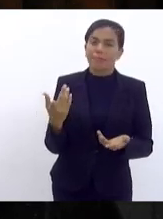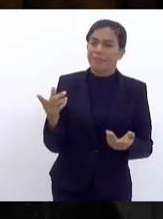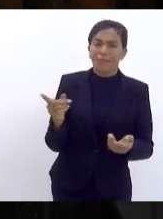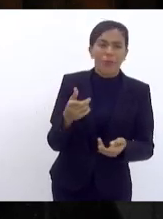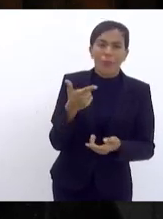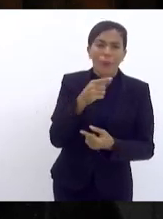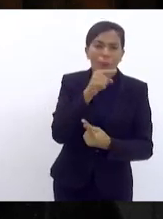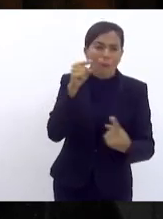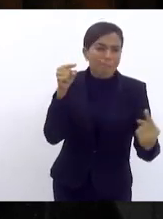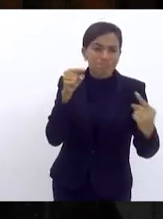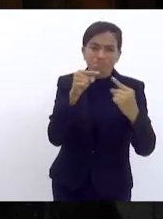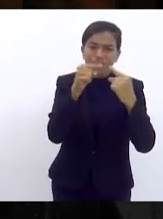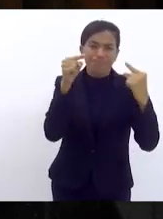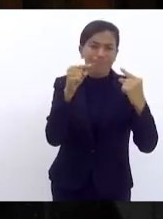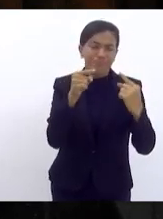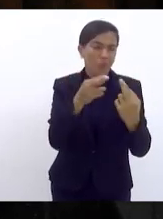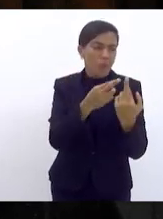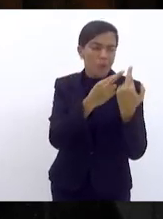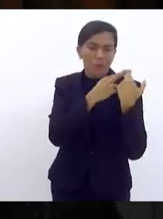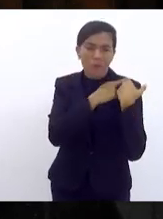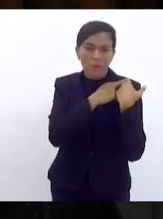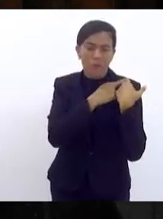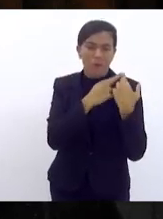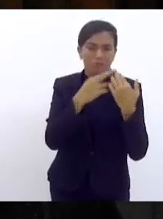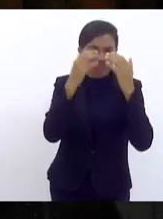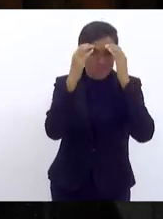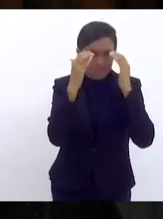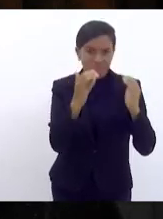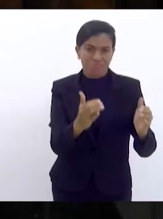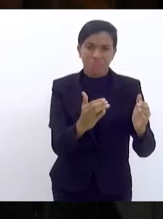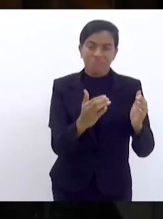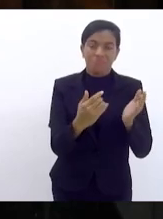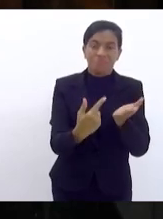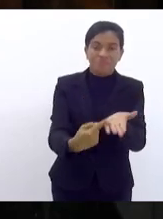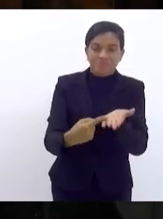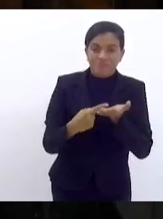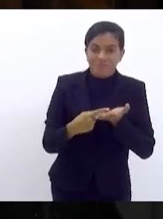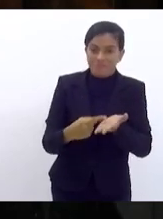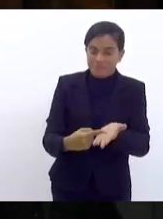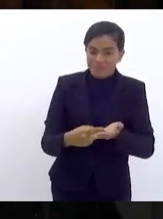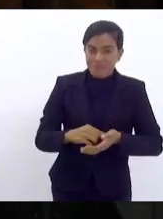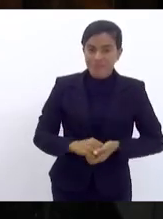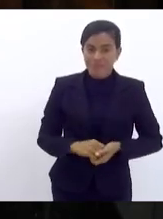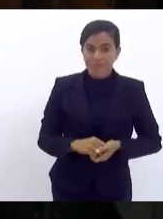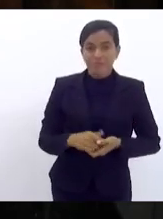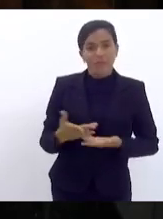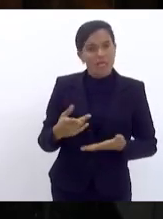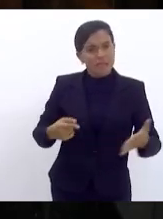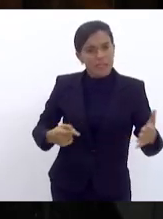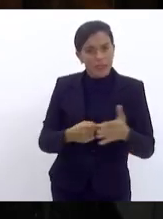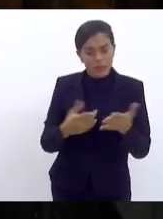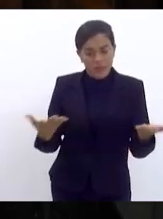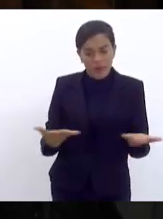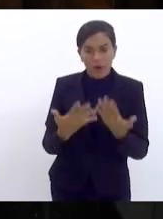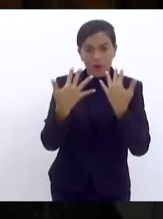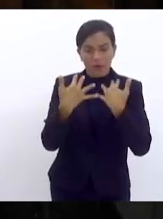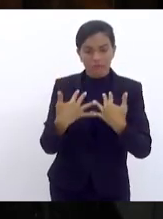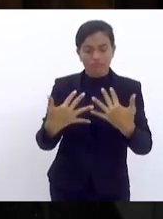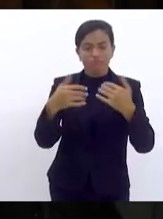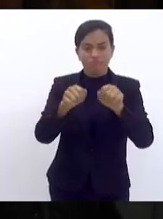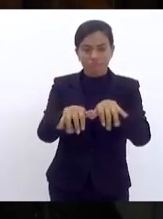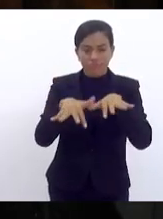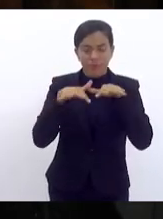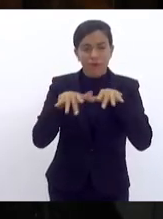não honra com seus compromissos. Então, essa denúncia que faço aqui do plenário vai se estender ao